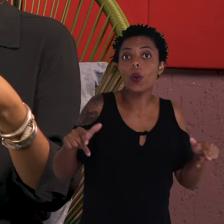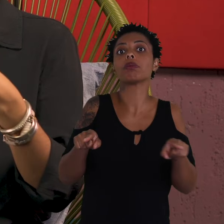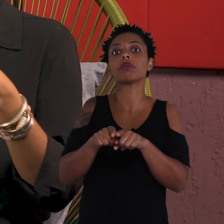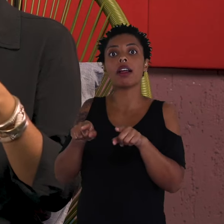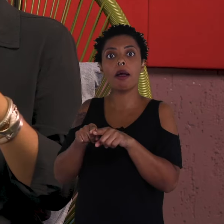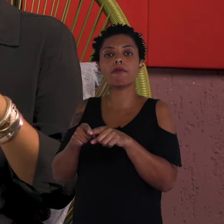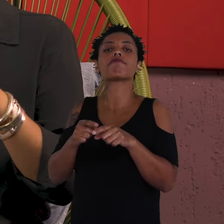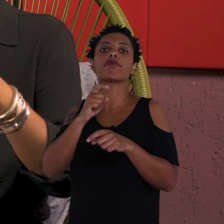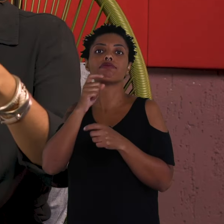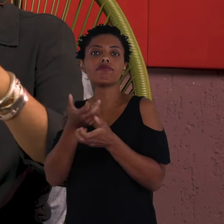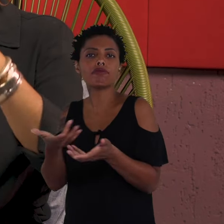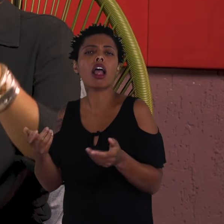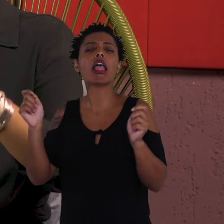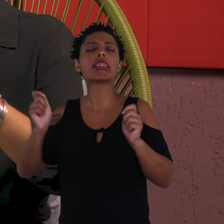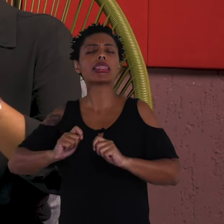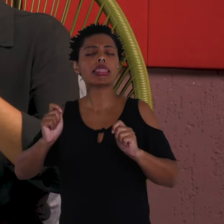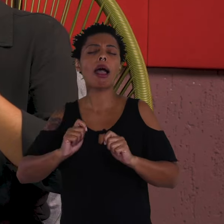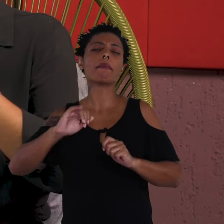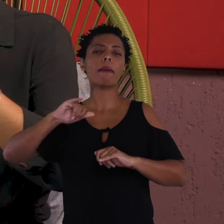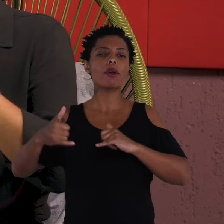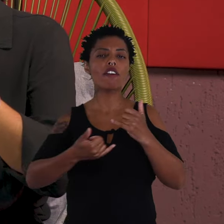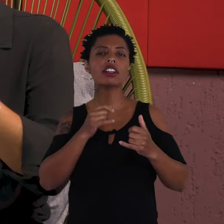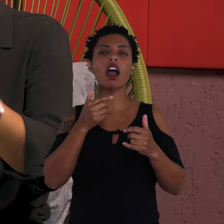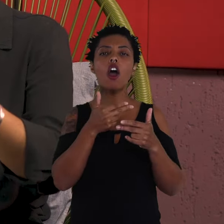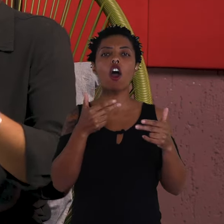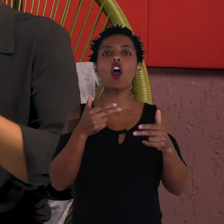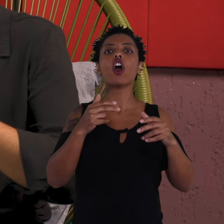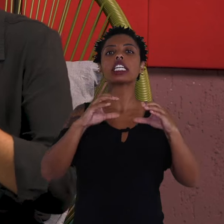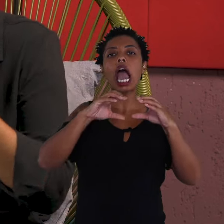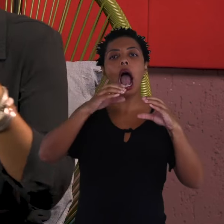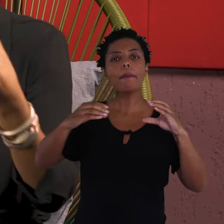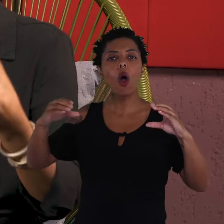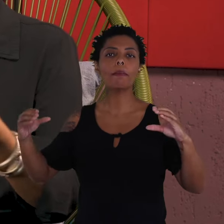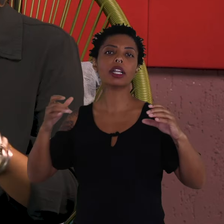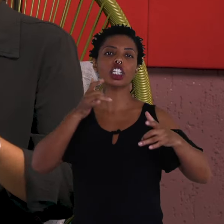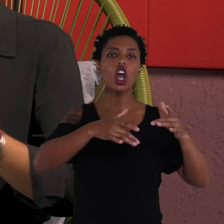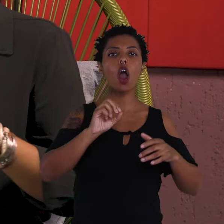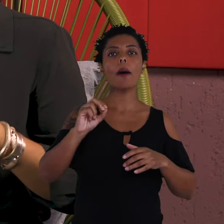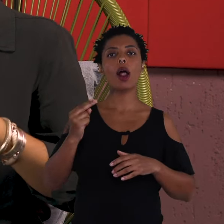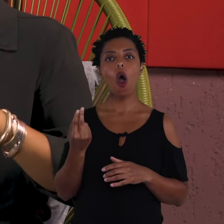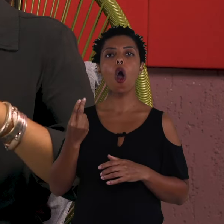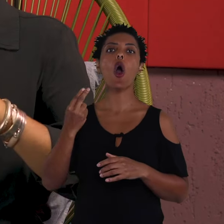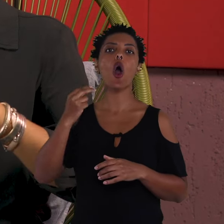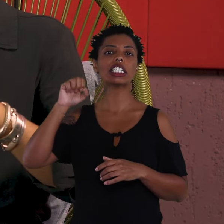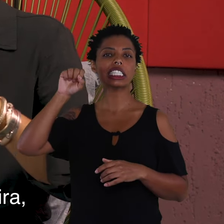gente aproveitar sobrinhas de abobrinha ou de cenoura